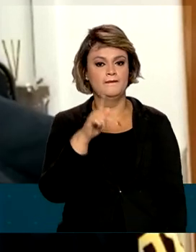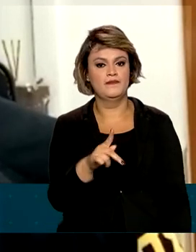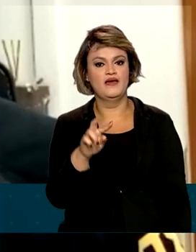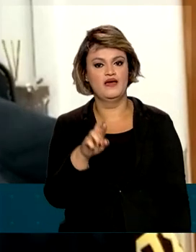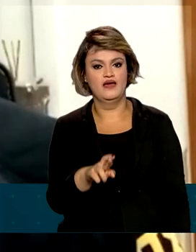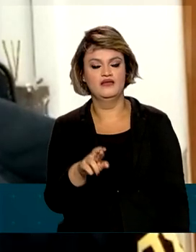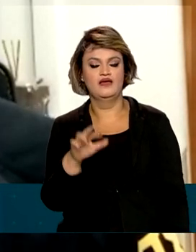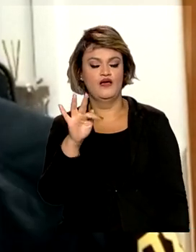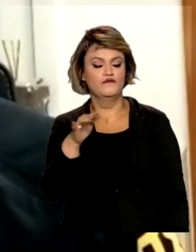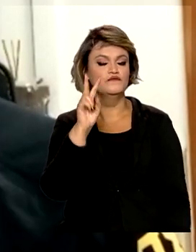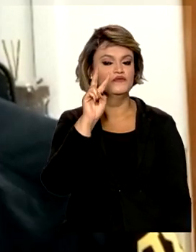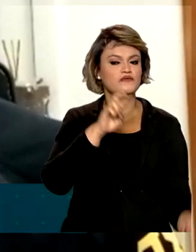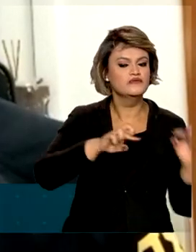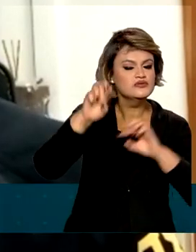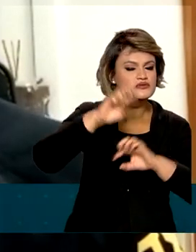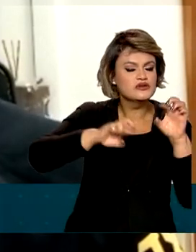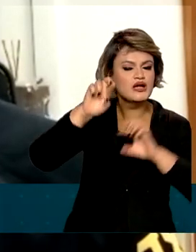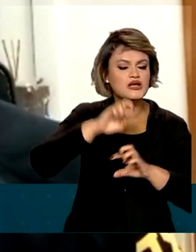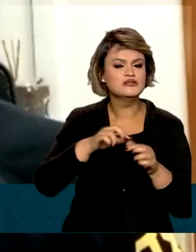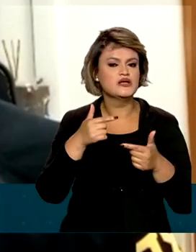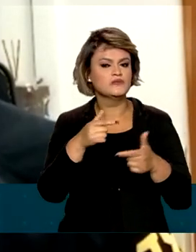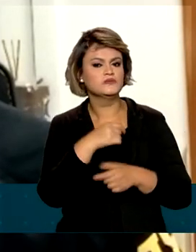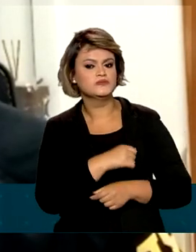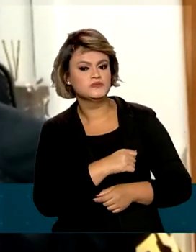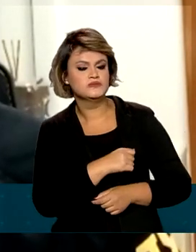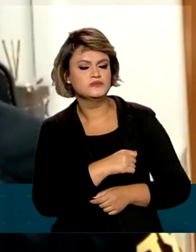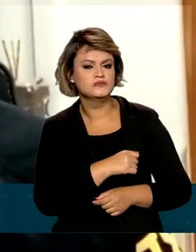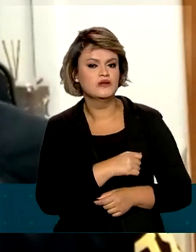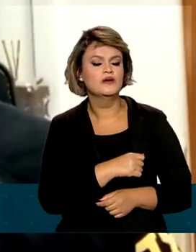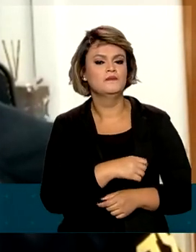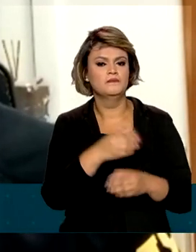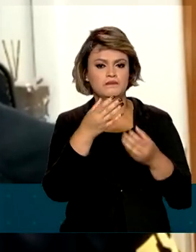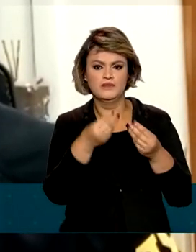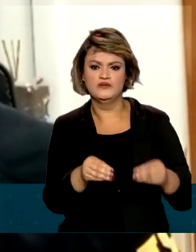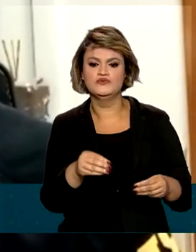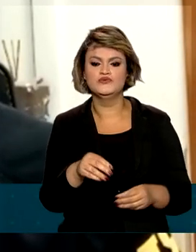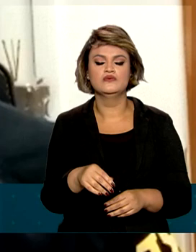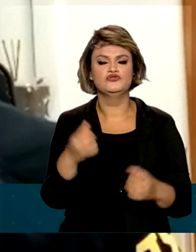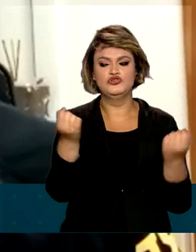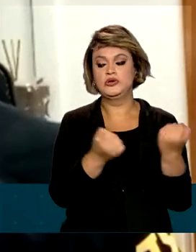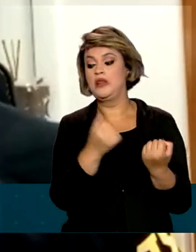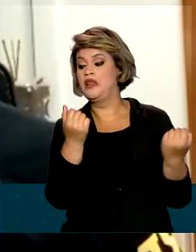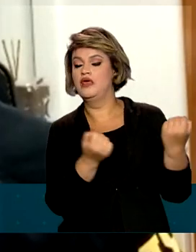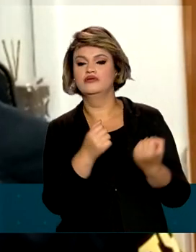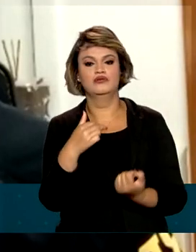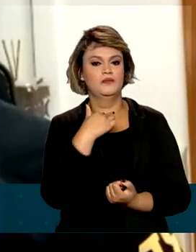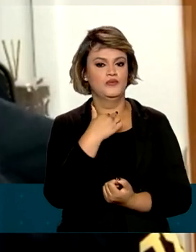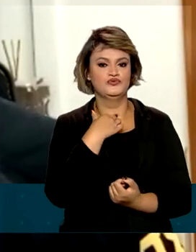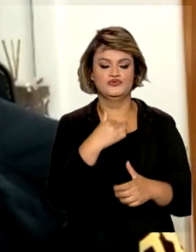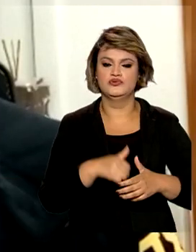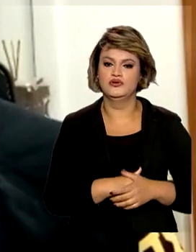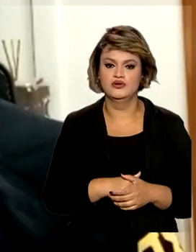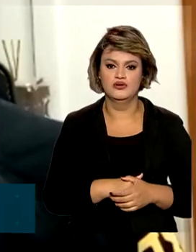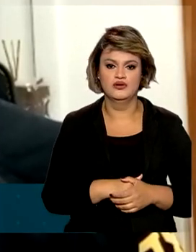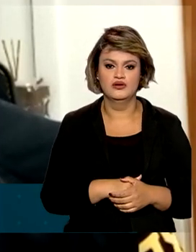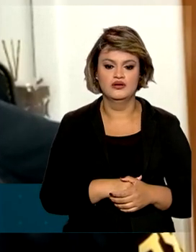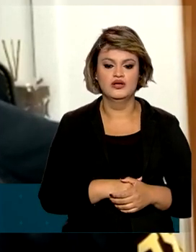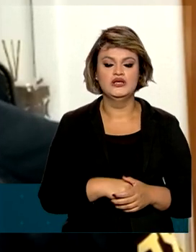fiscaliza essas ações potencialmente danosas, como o uso do celular, aplicando a